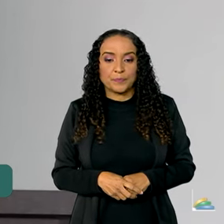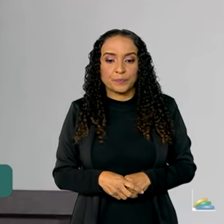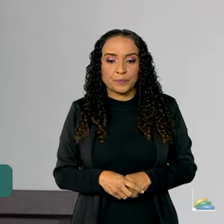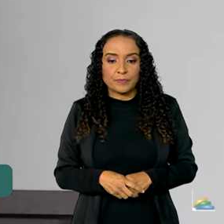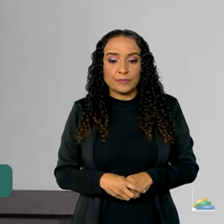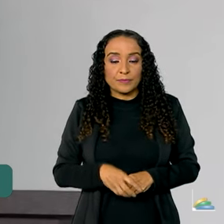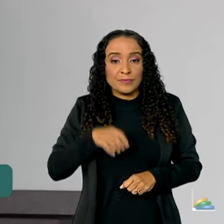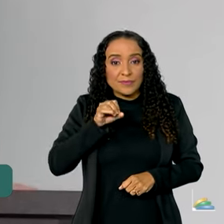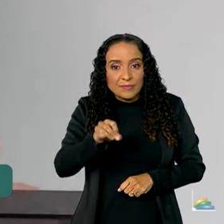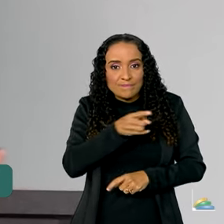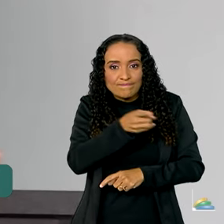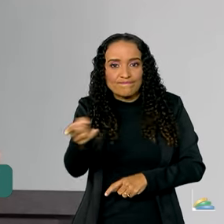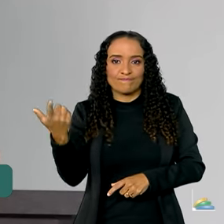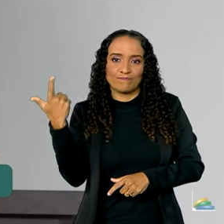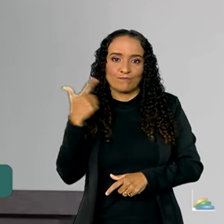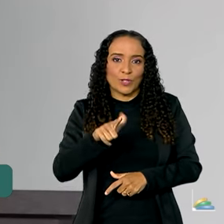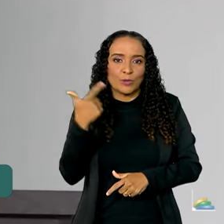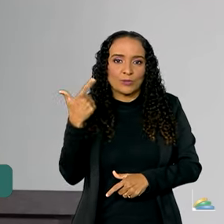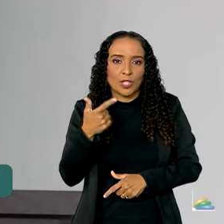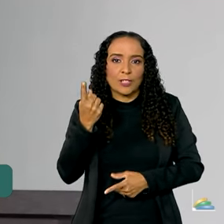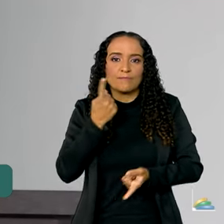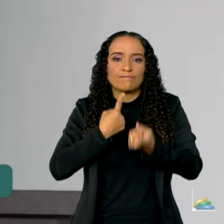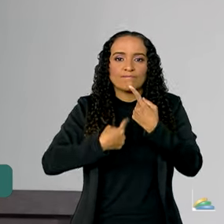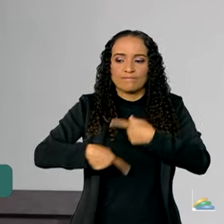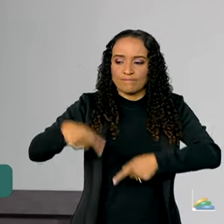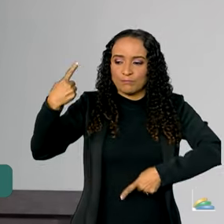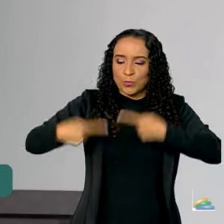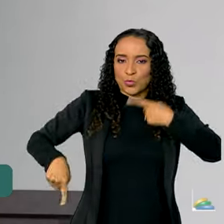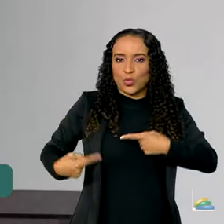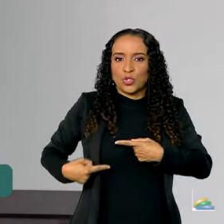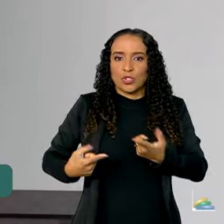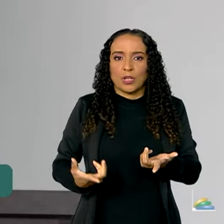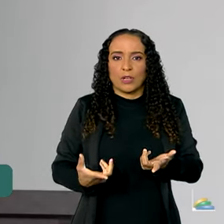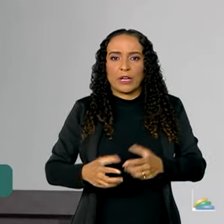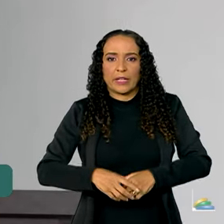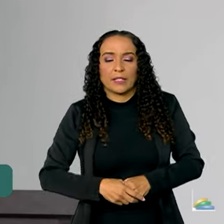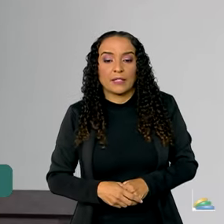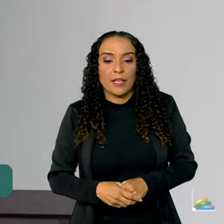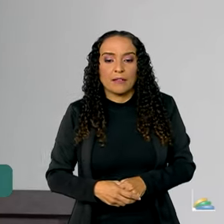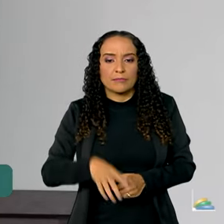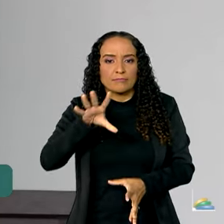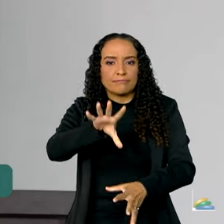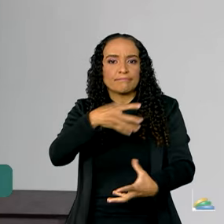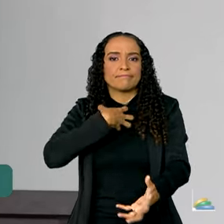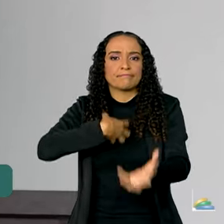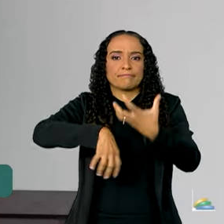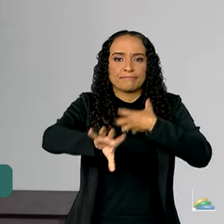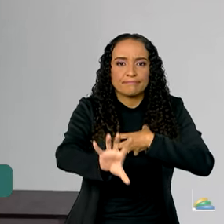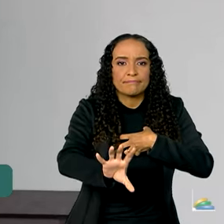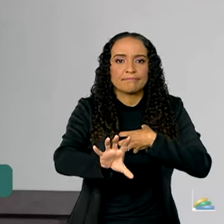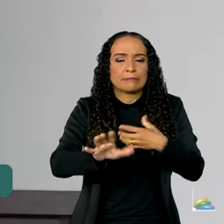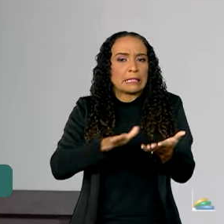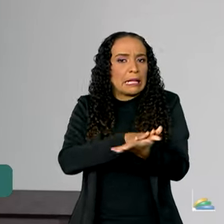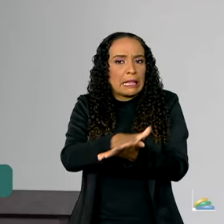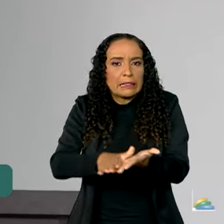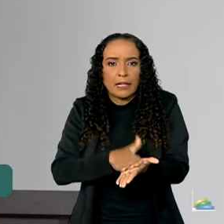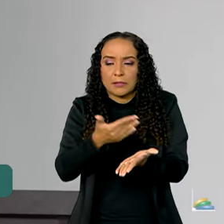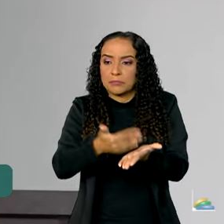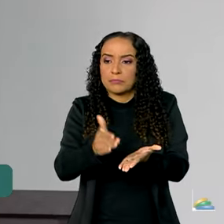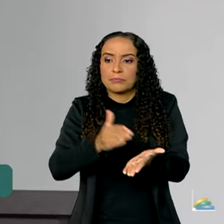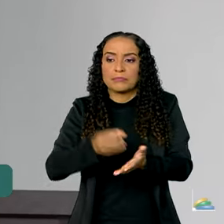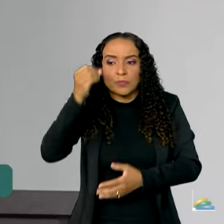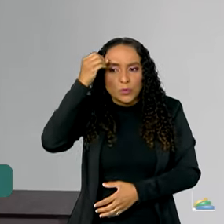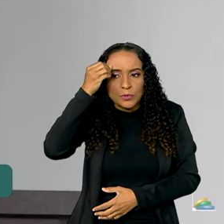Se você não tem vontade política, não tem caráter, não tem empatia, não tem entendimento, de nada serve o seu